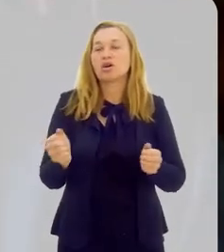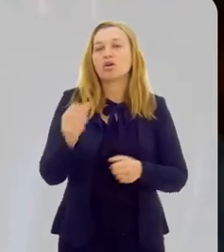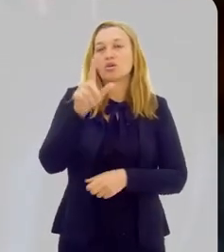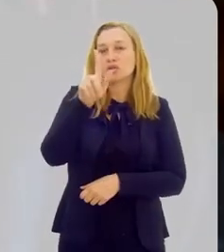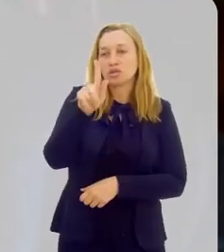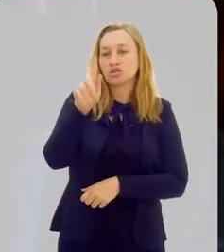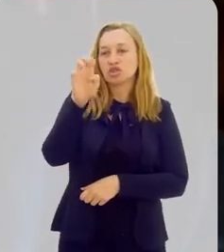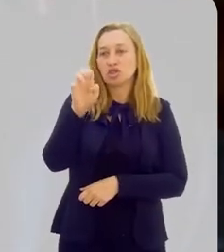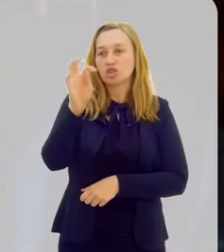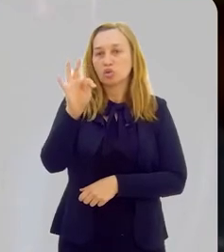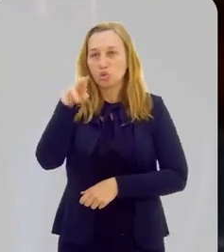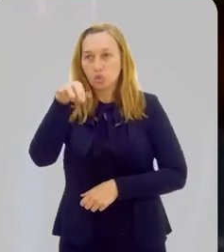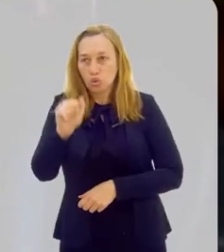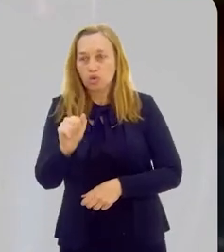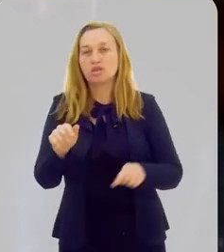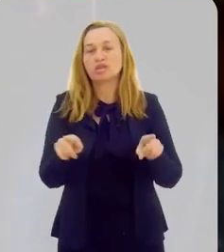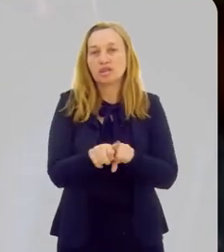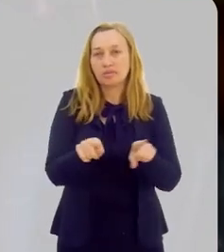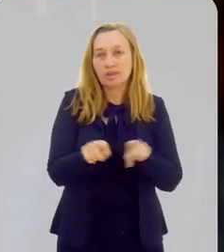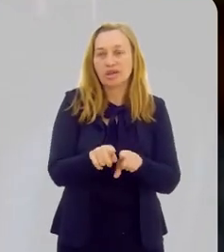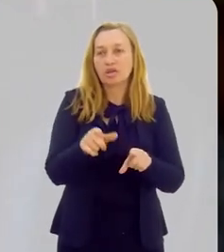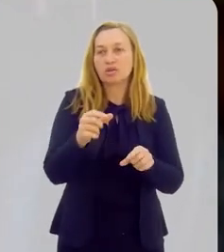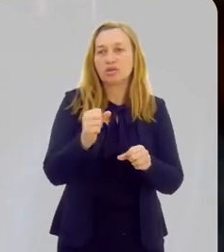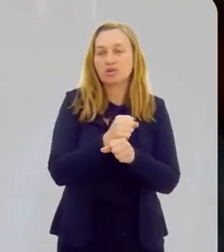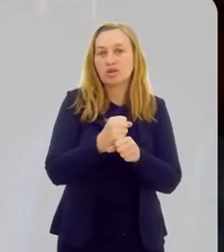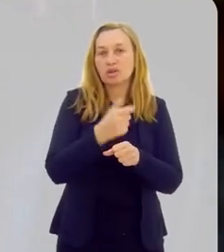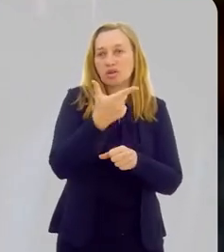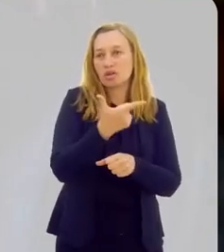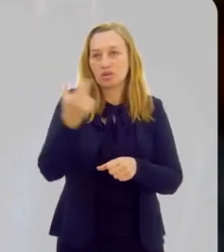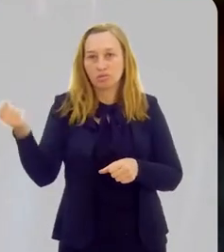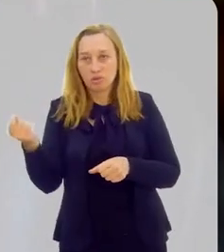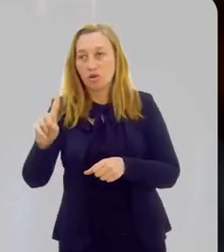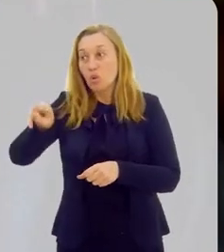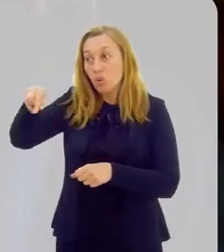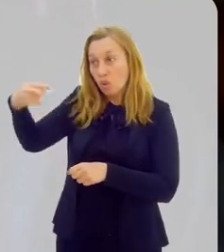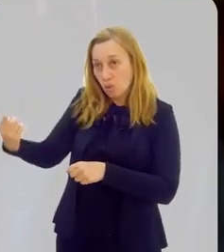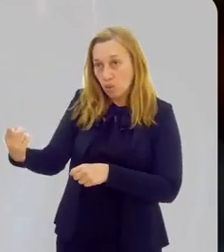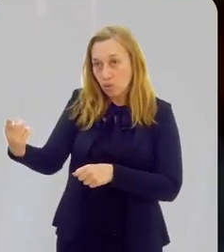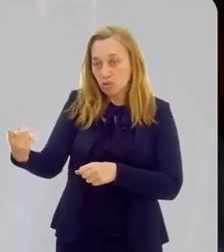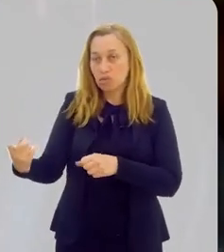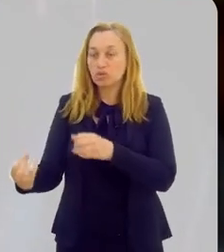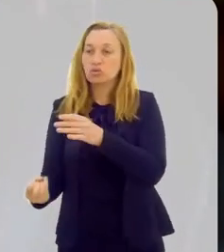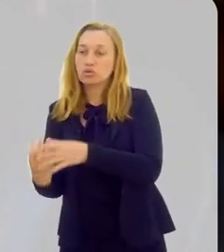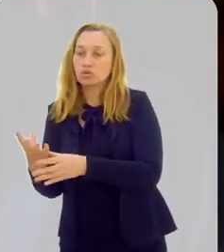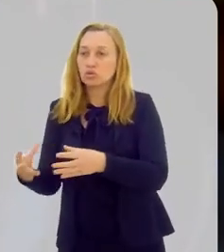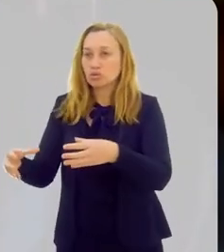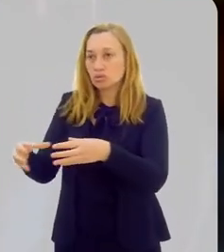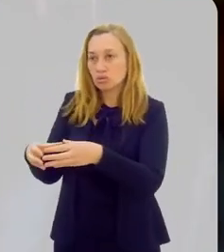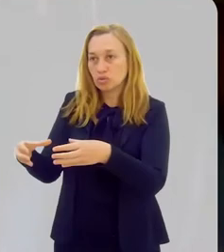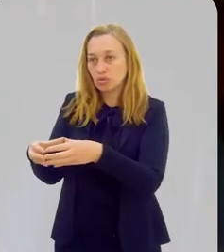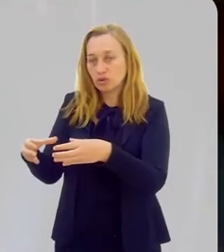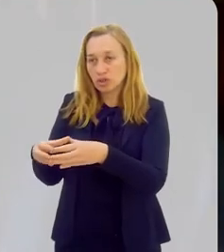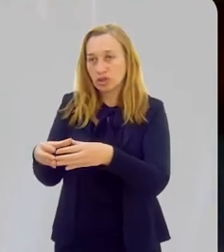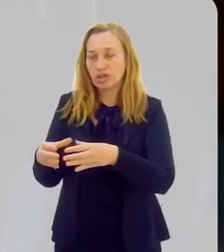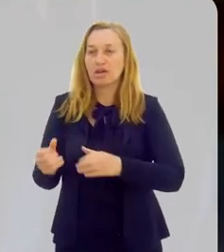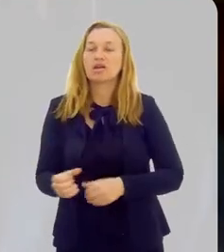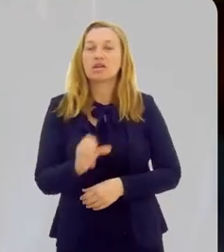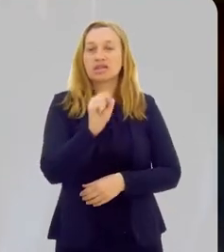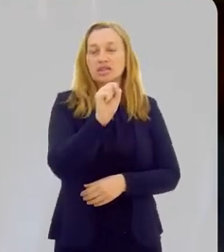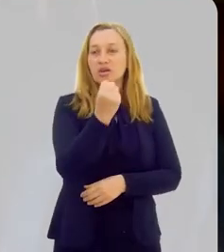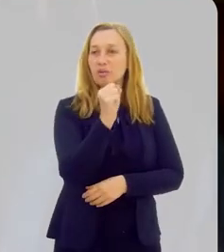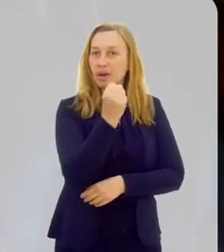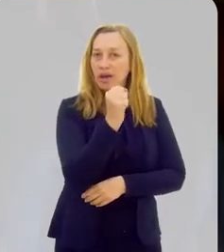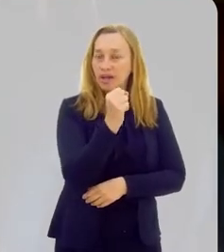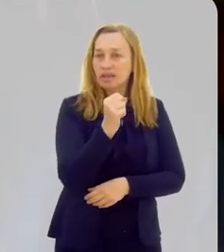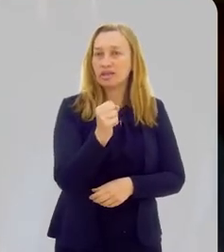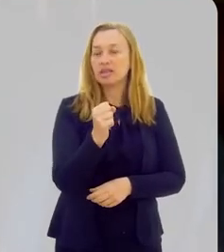Vargas e no Reúne, na década de 2000, outros campos foram incorporados. Então, temos o